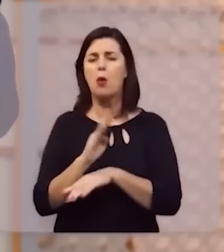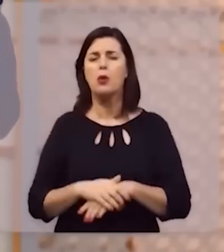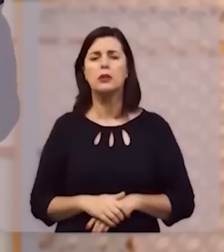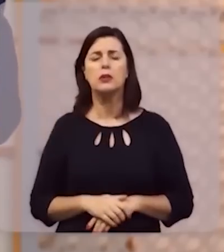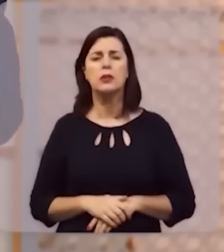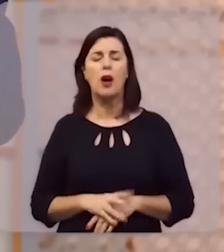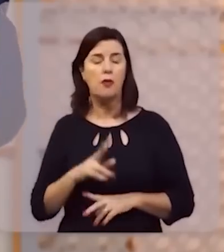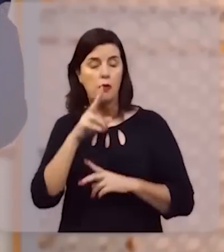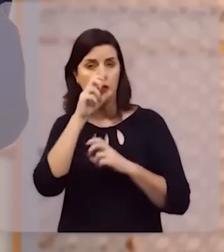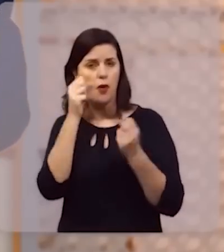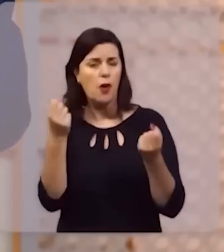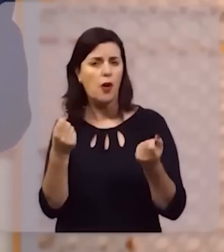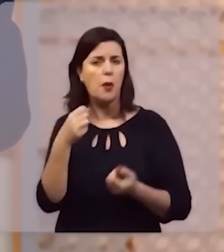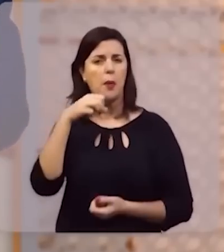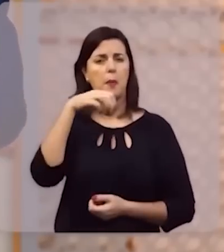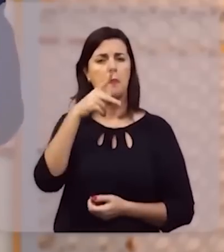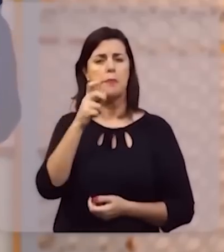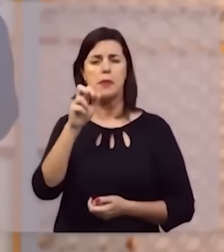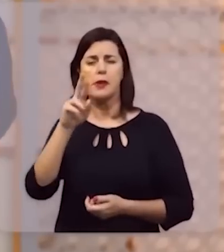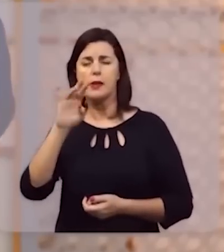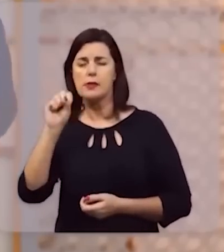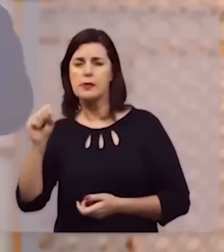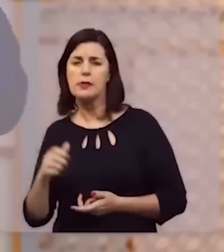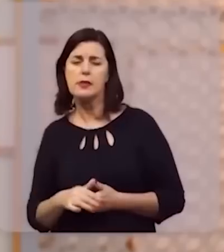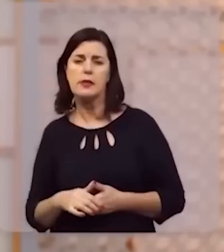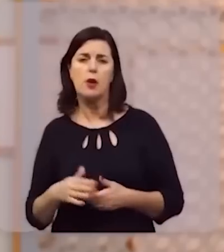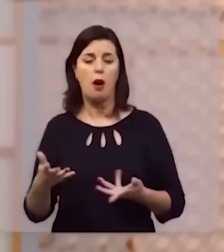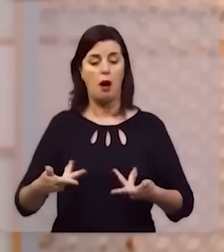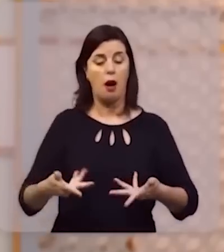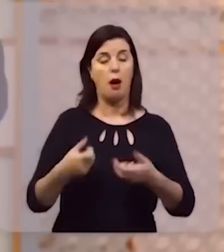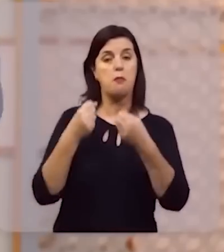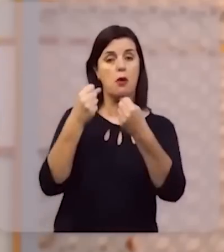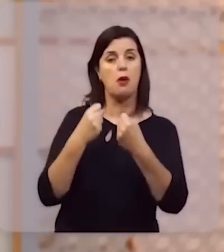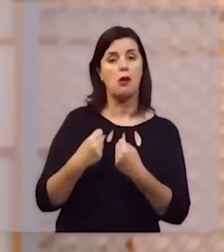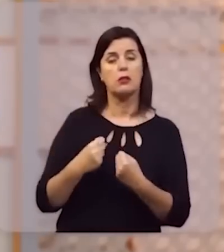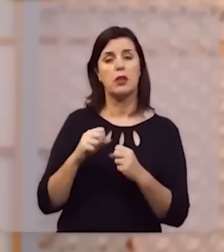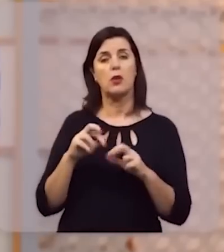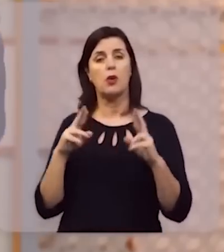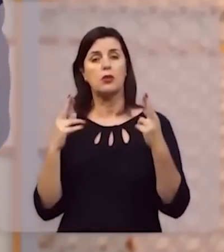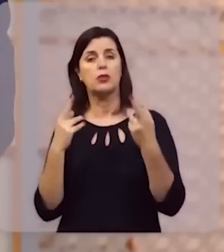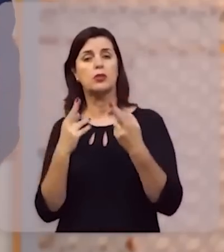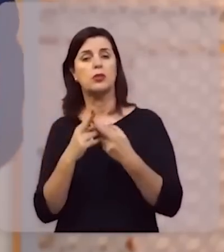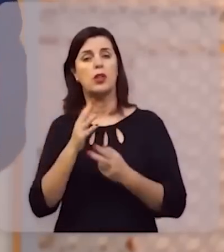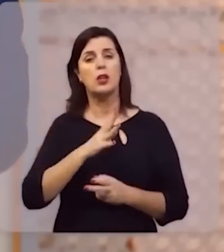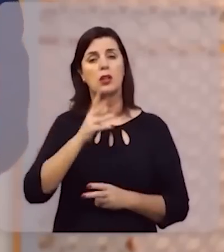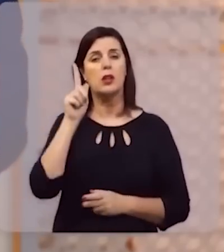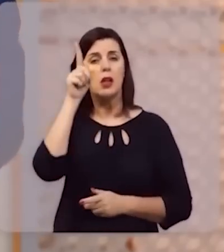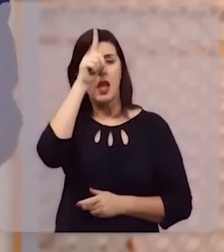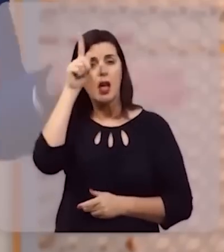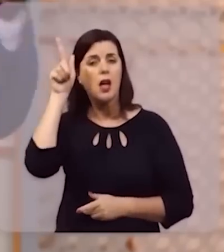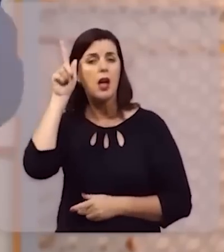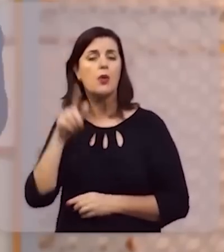o forte império medo-persa, o rápido e poderoso império greco-macedônio.